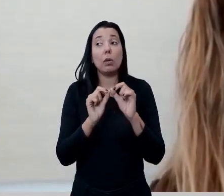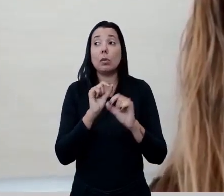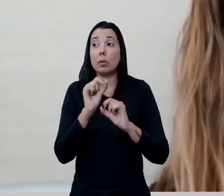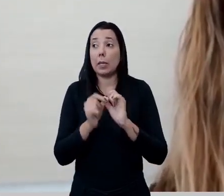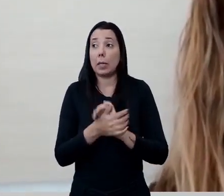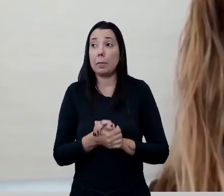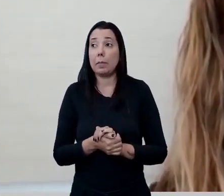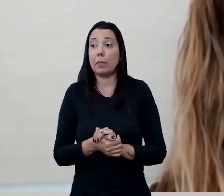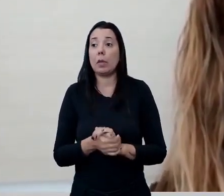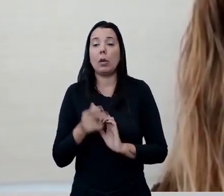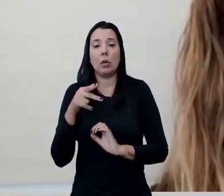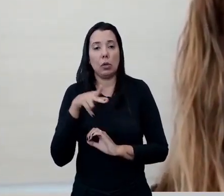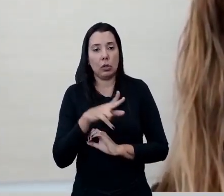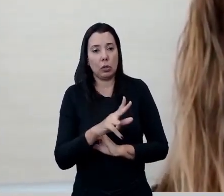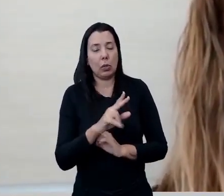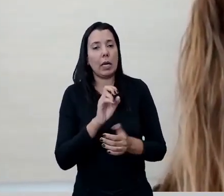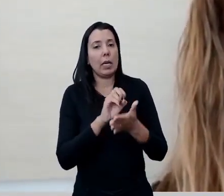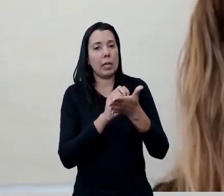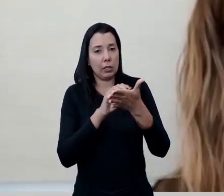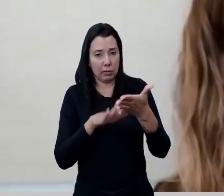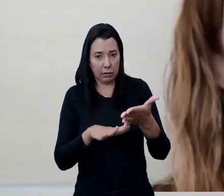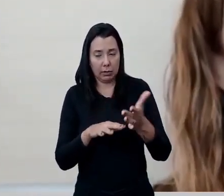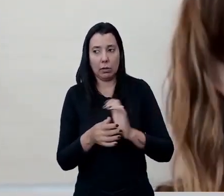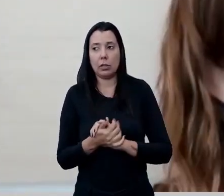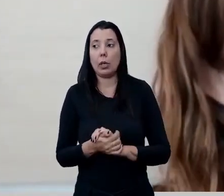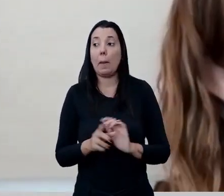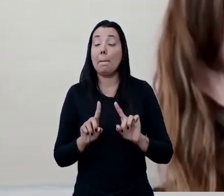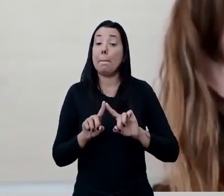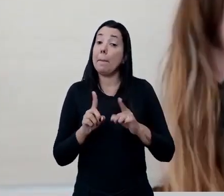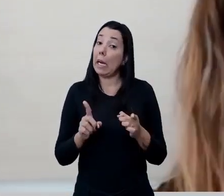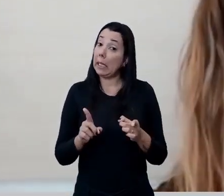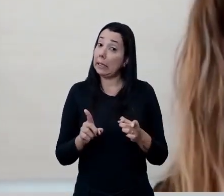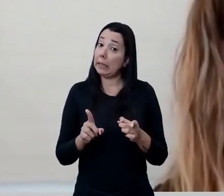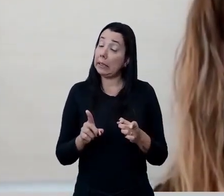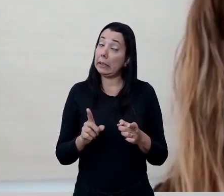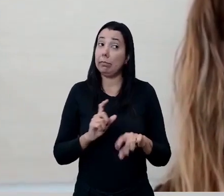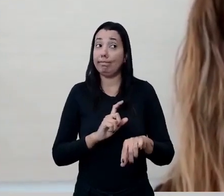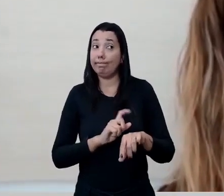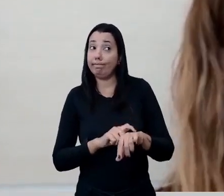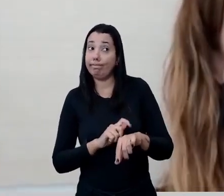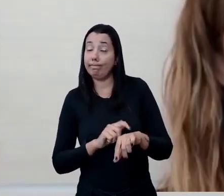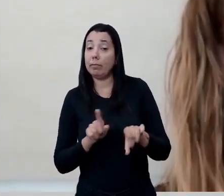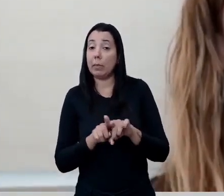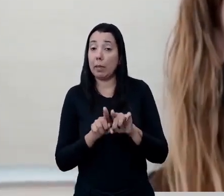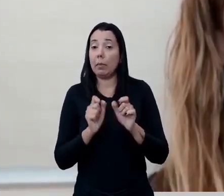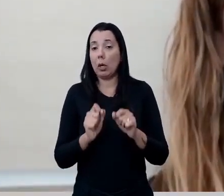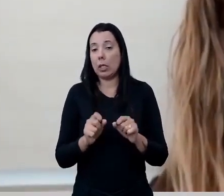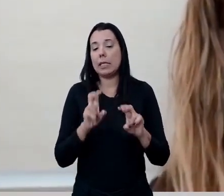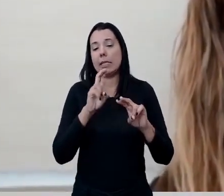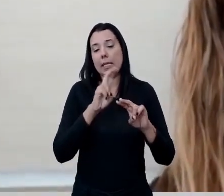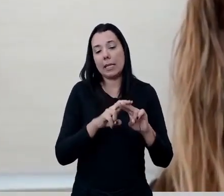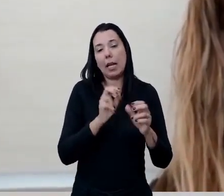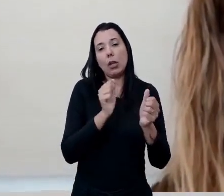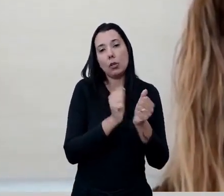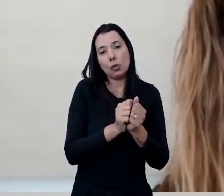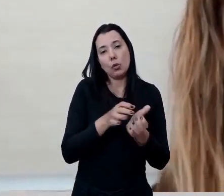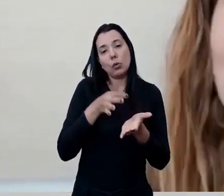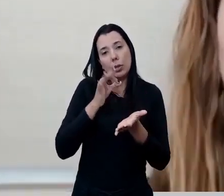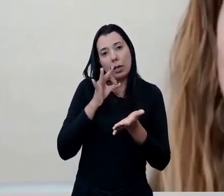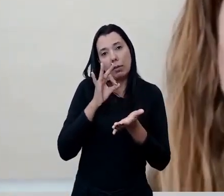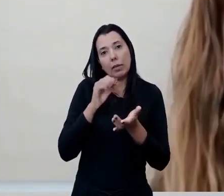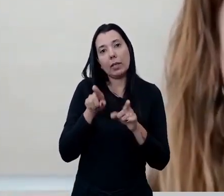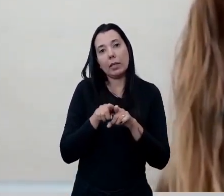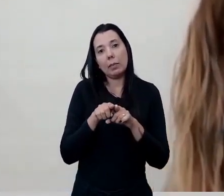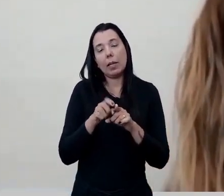dar continuidade com as atividades, mas em algum momento a gente vai poder tomar um café, sentar e conversar.